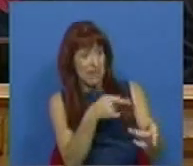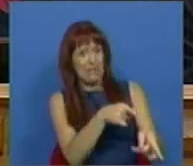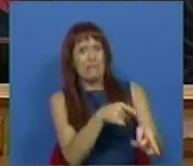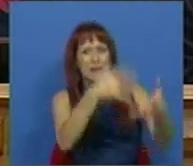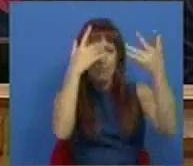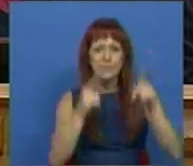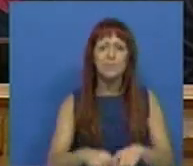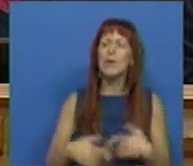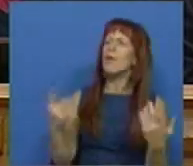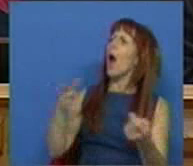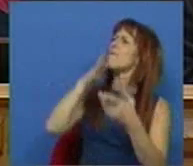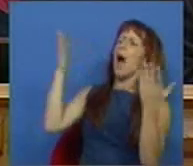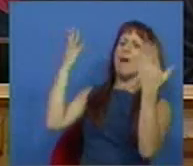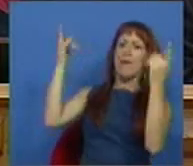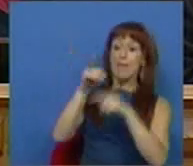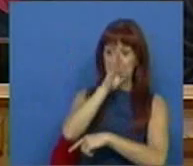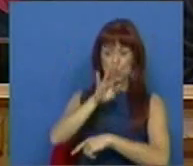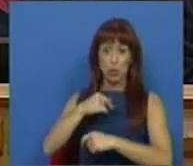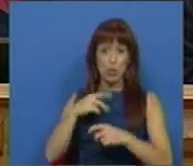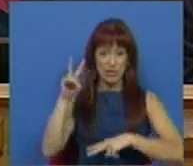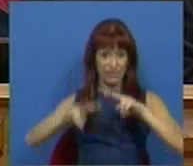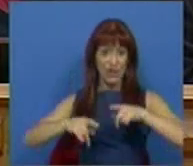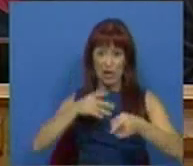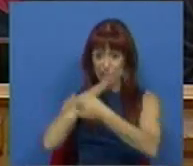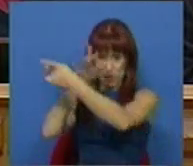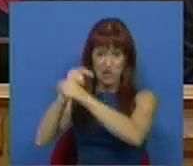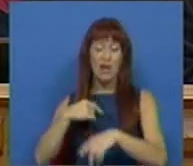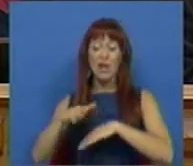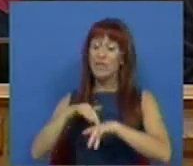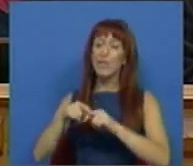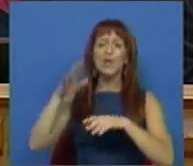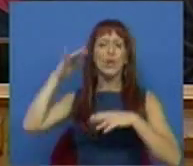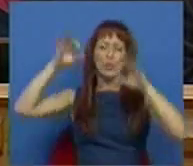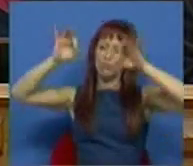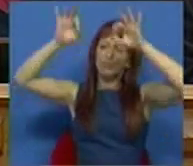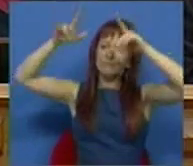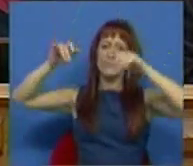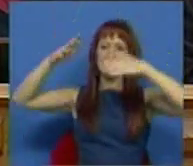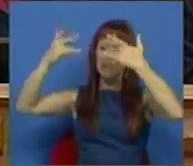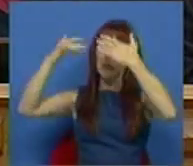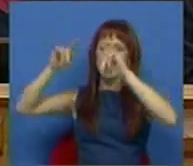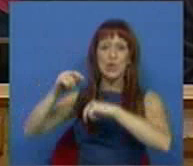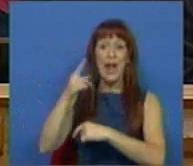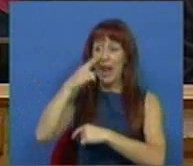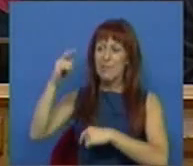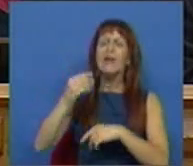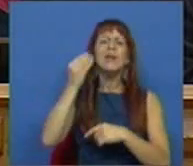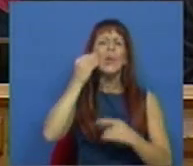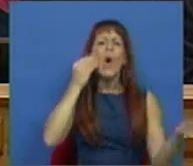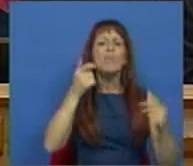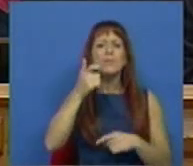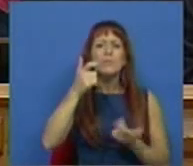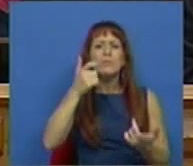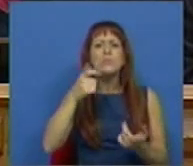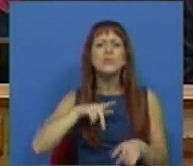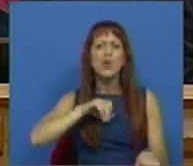Foi embandeirar uma execução fiscal, foi fazer um número à Alemanha, à custa de quem, Sr.